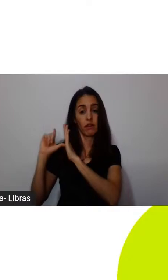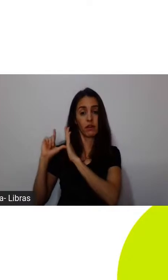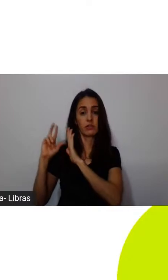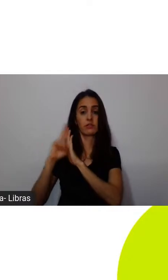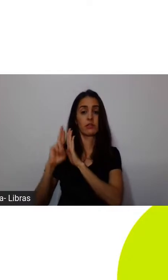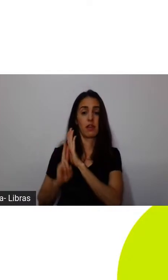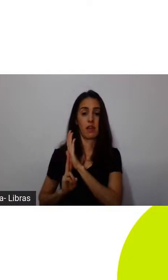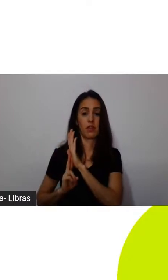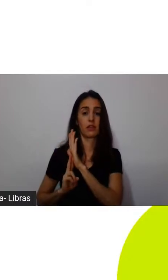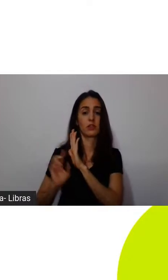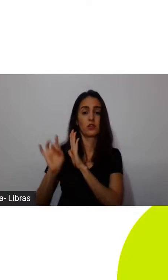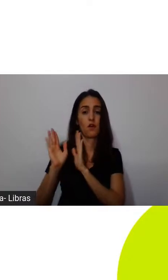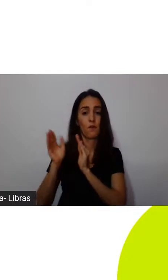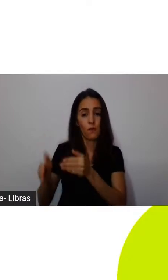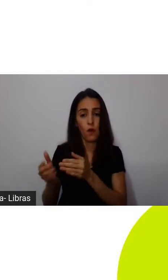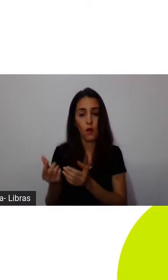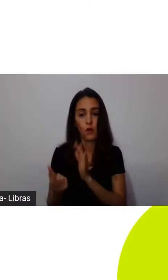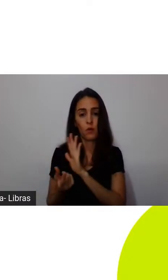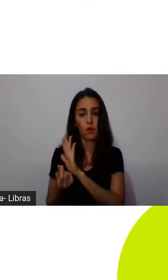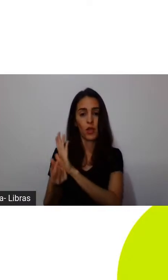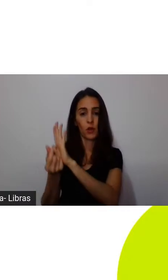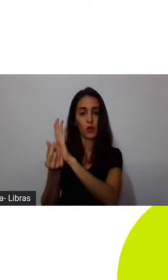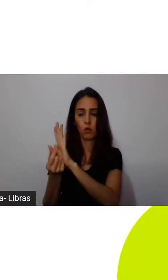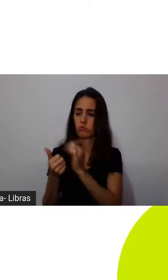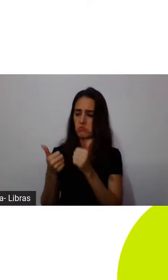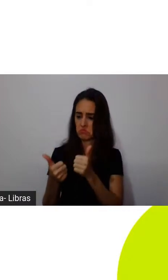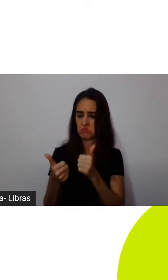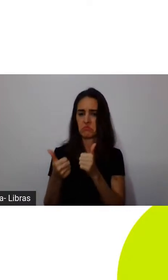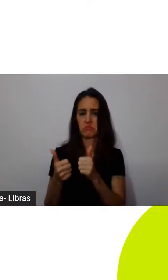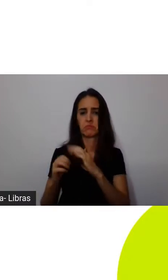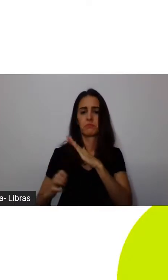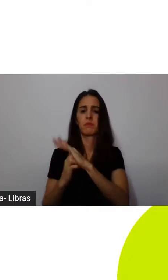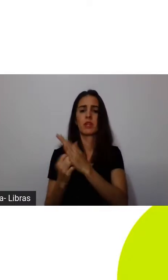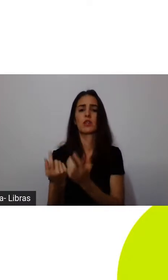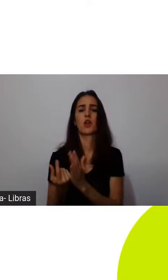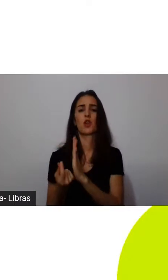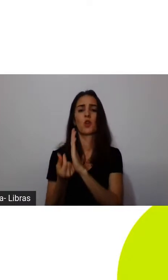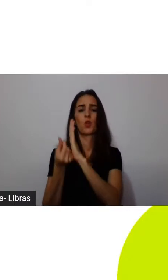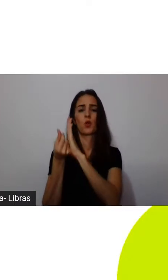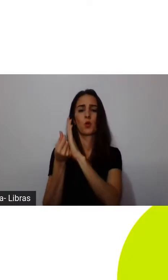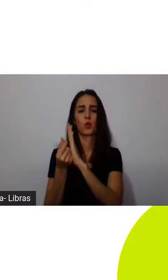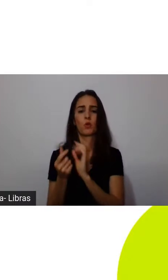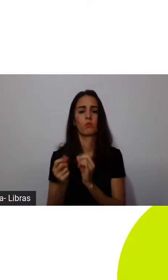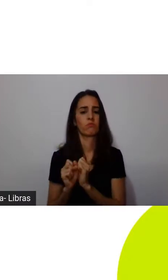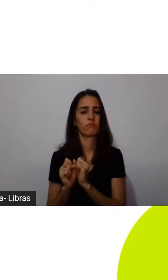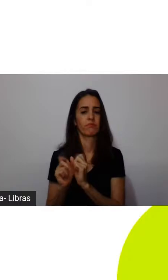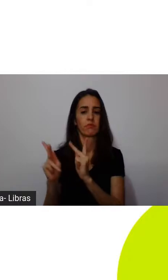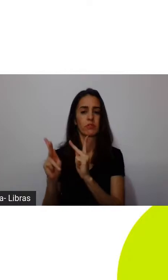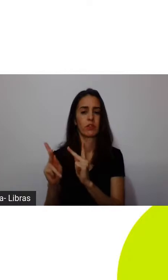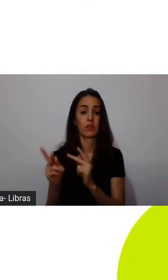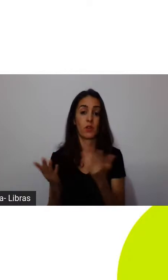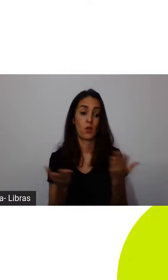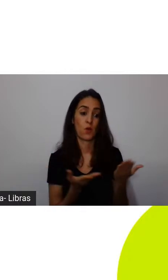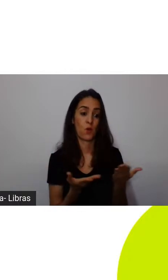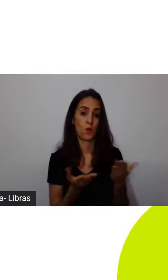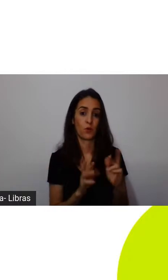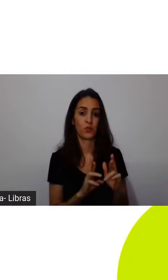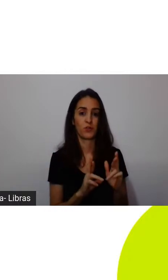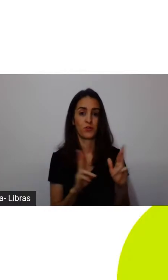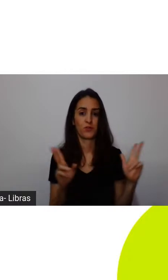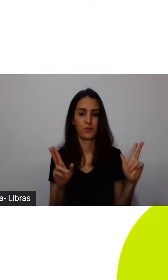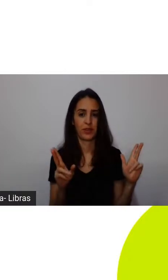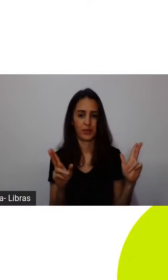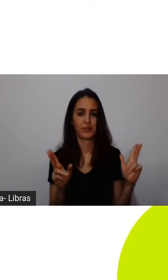país eram apenas econômicos, ou seja, teve lucro, está desenvolvido, né? Hoje a gente pensa nas liberdades como parte